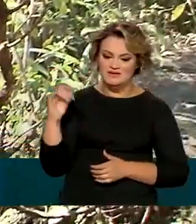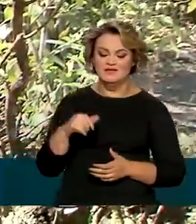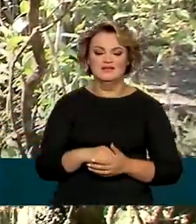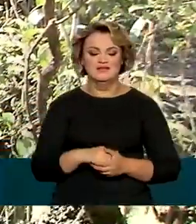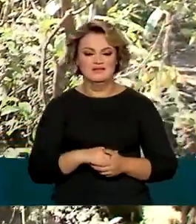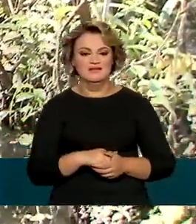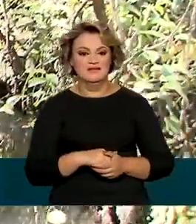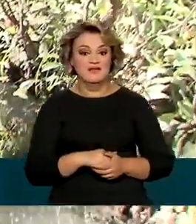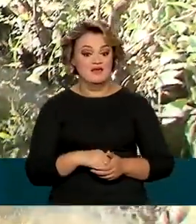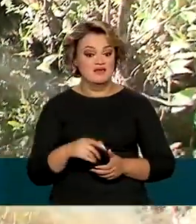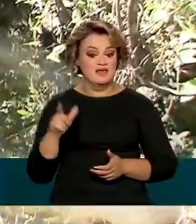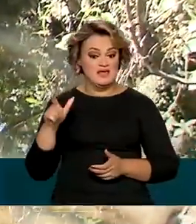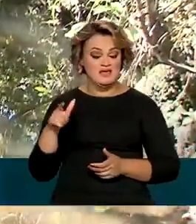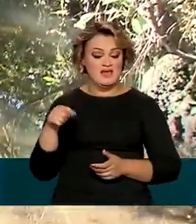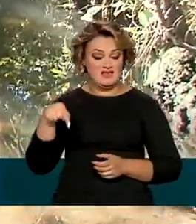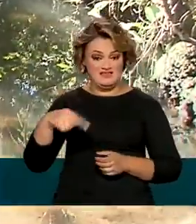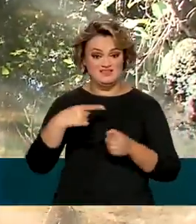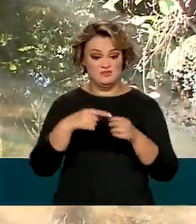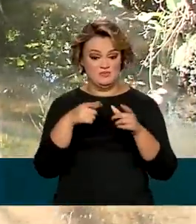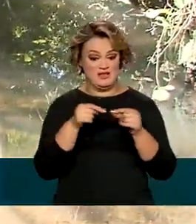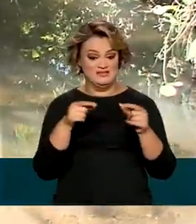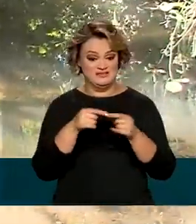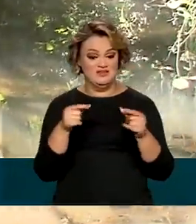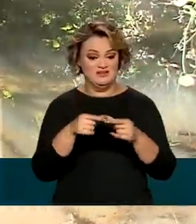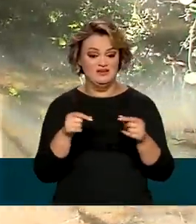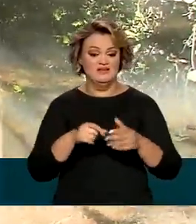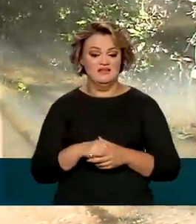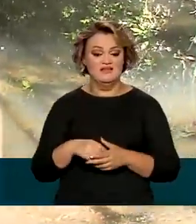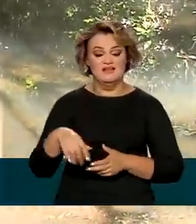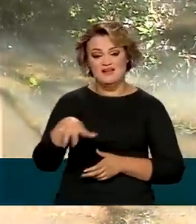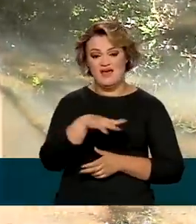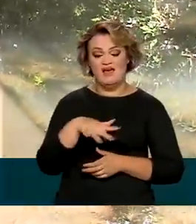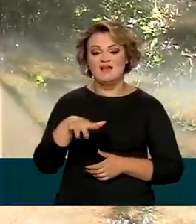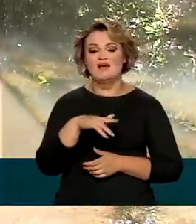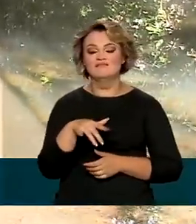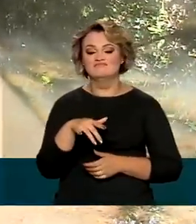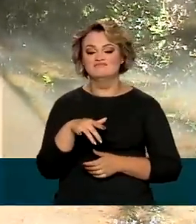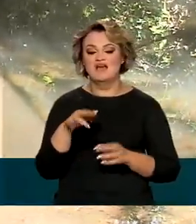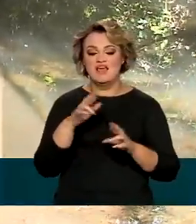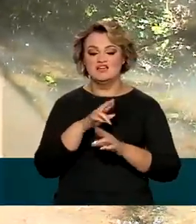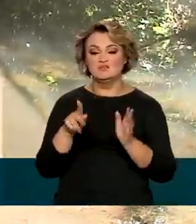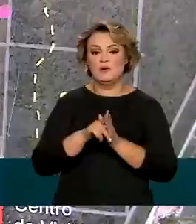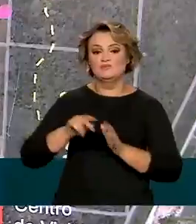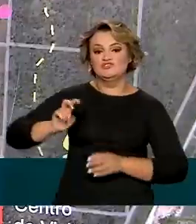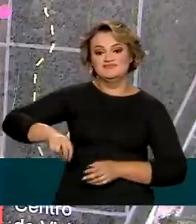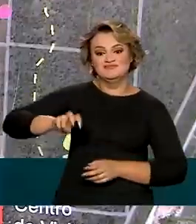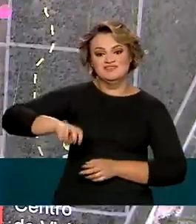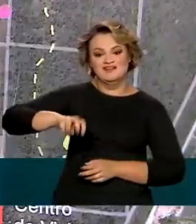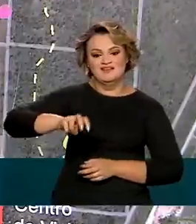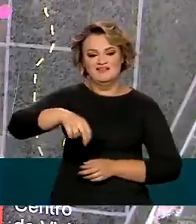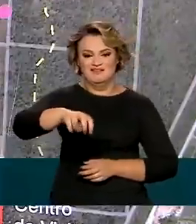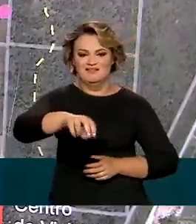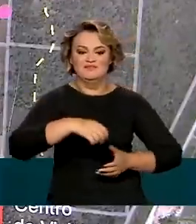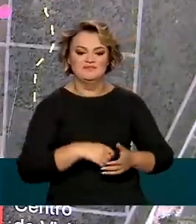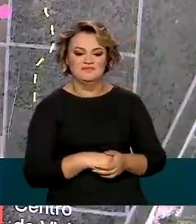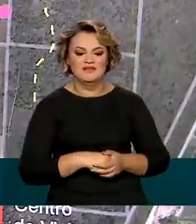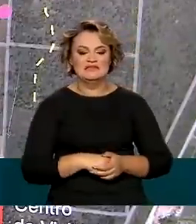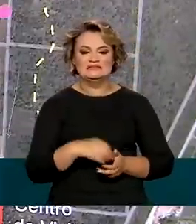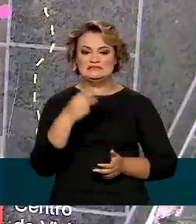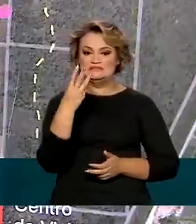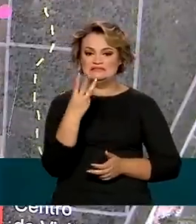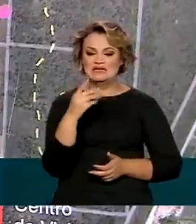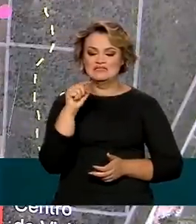estou na Floresta Nacional de Brasília, que faz parte da Rede Brasileira de Trilhas. Com a área de 3 mil